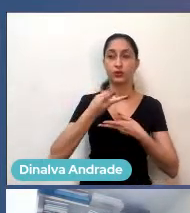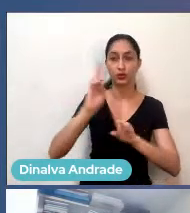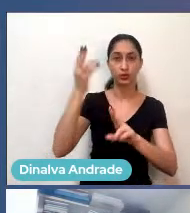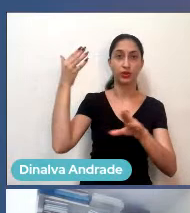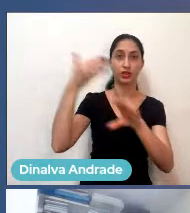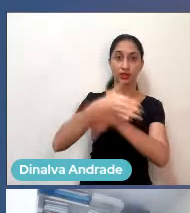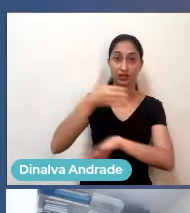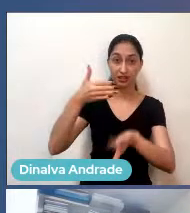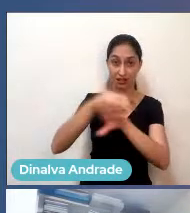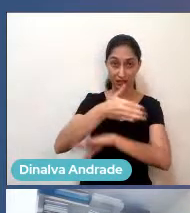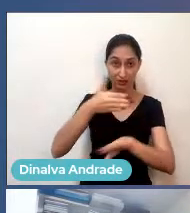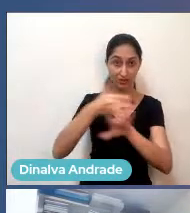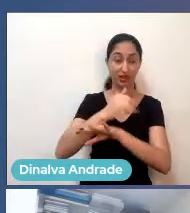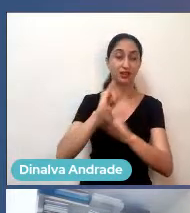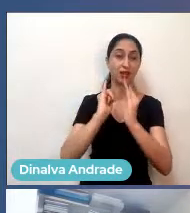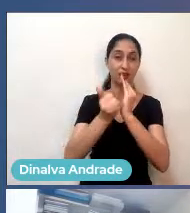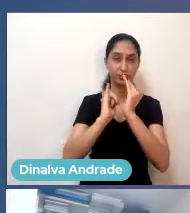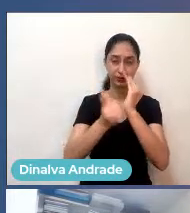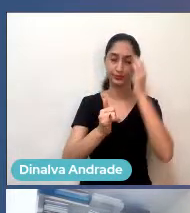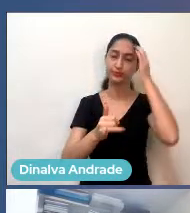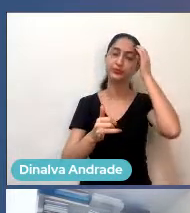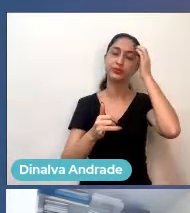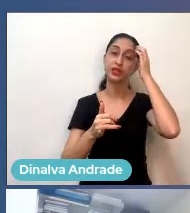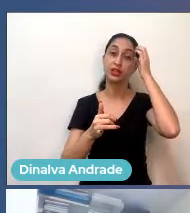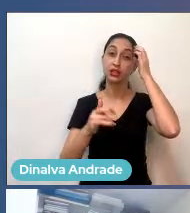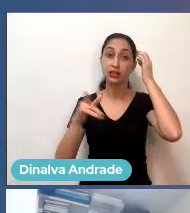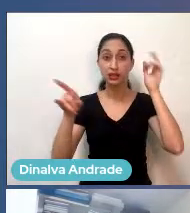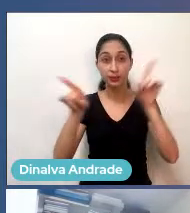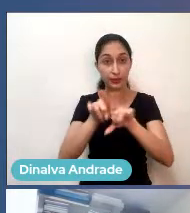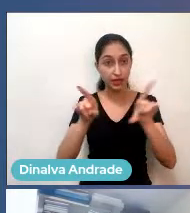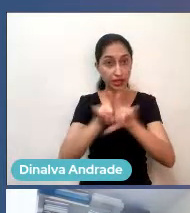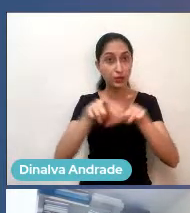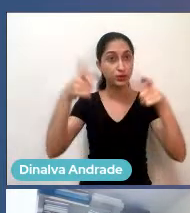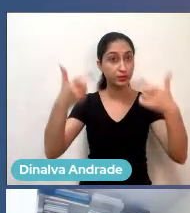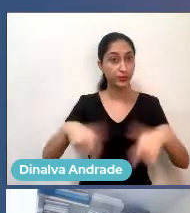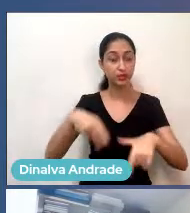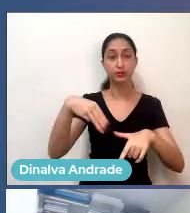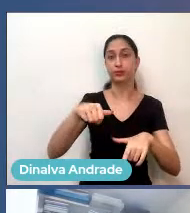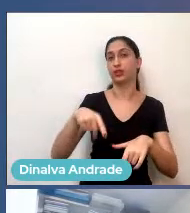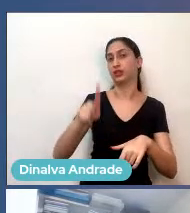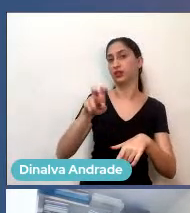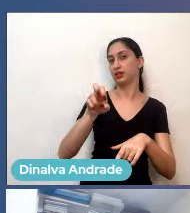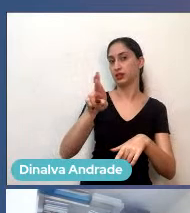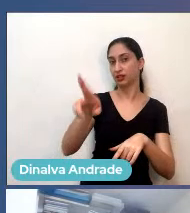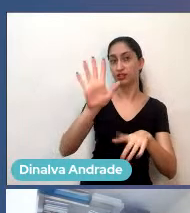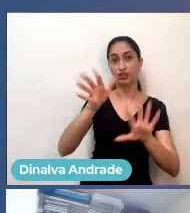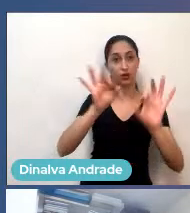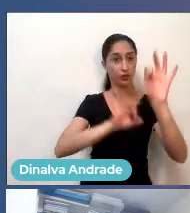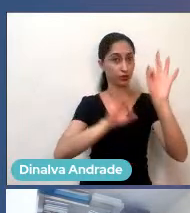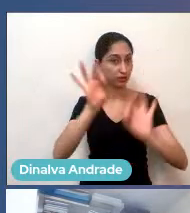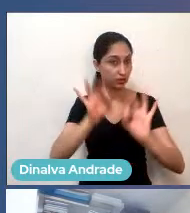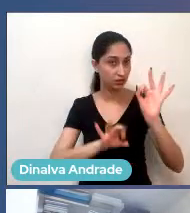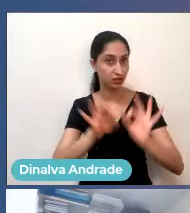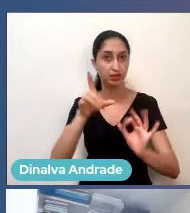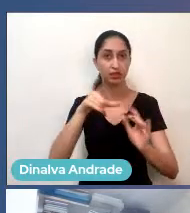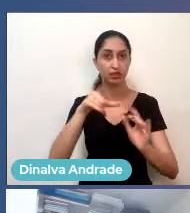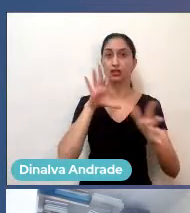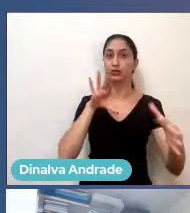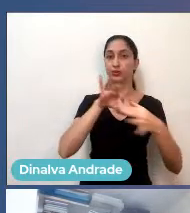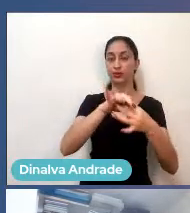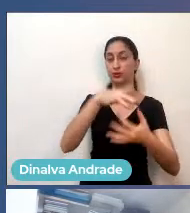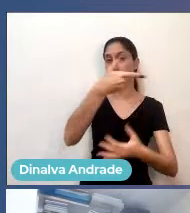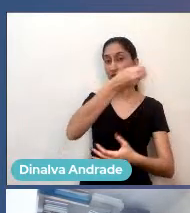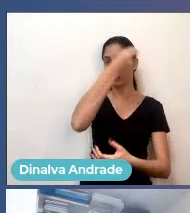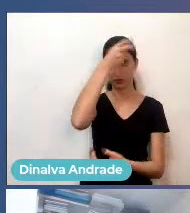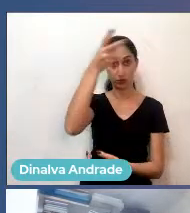por lá. O IFE Sertão está estruturando o seu espaço meica, como também lá dentro da dinâmica da prefeitura, na